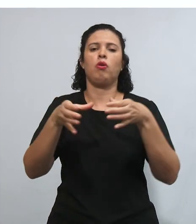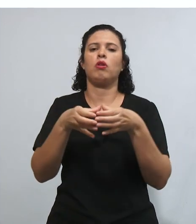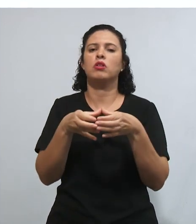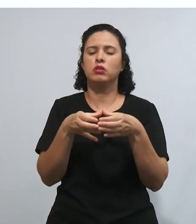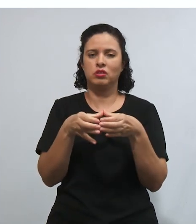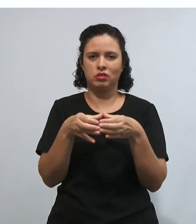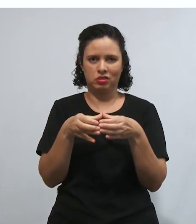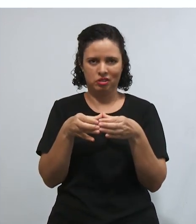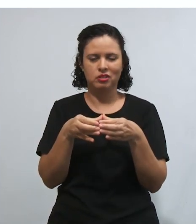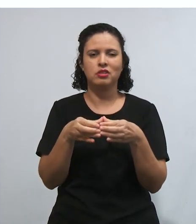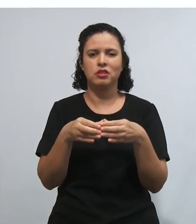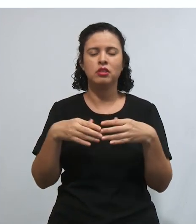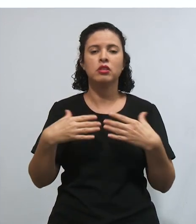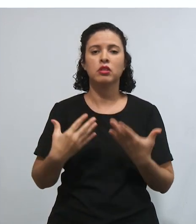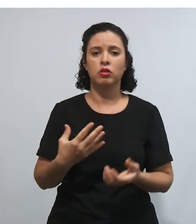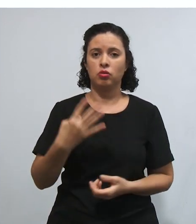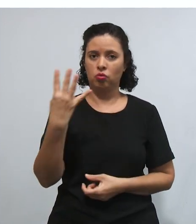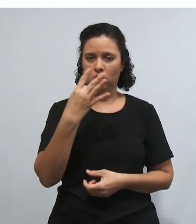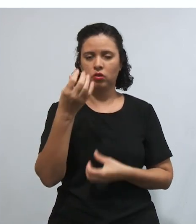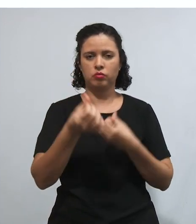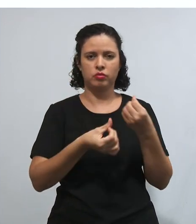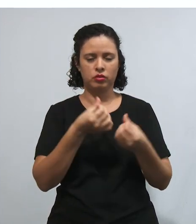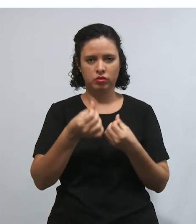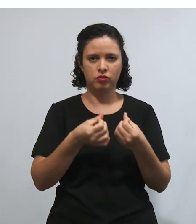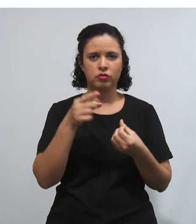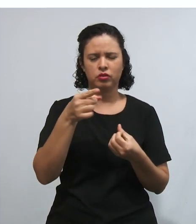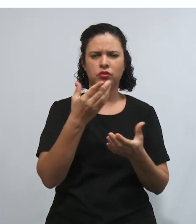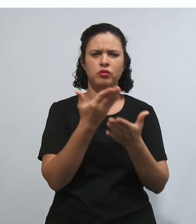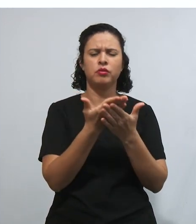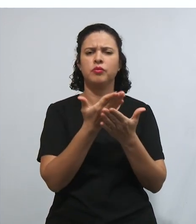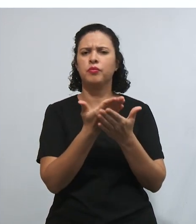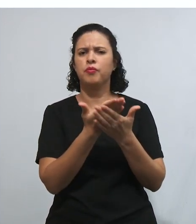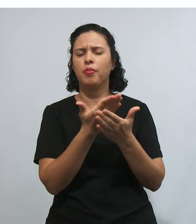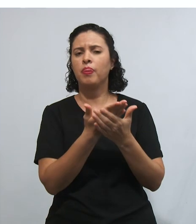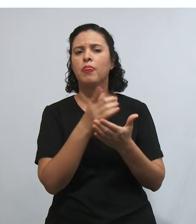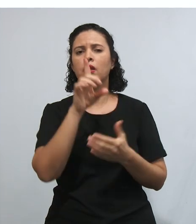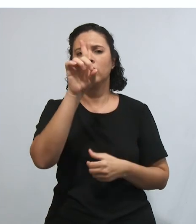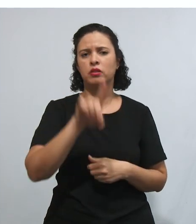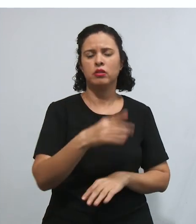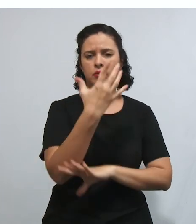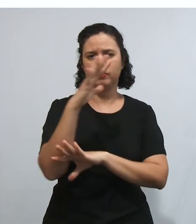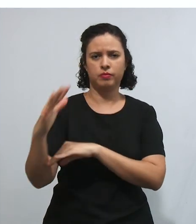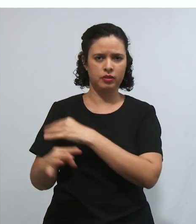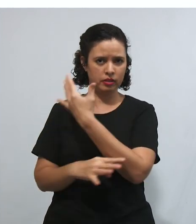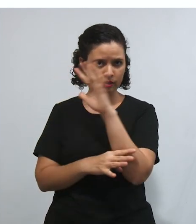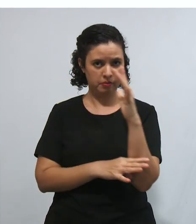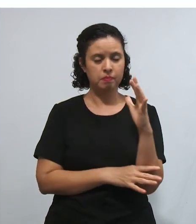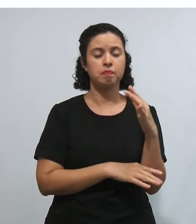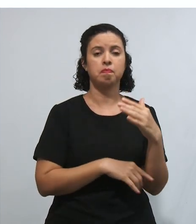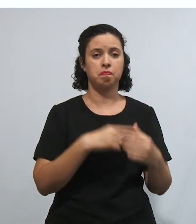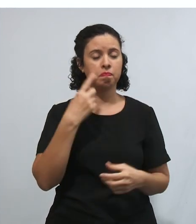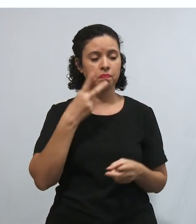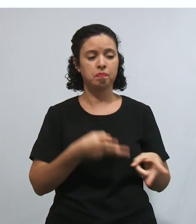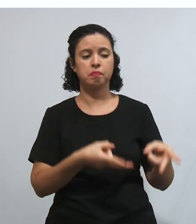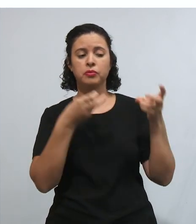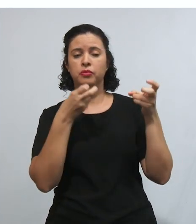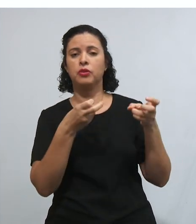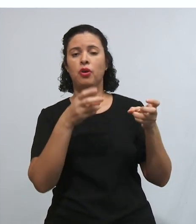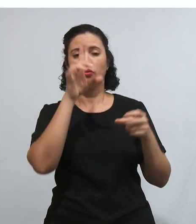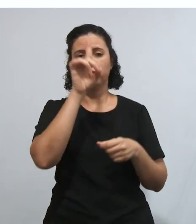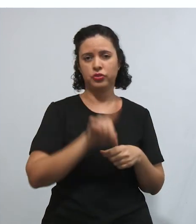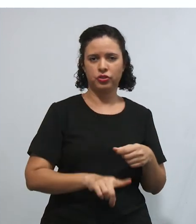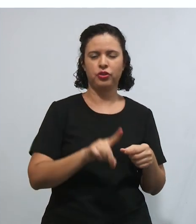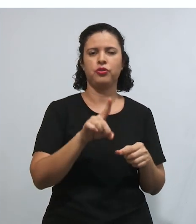Lá no quarto período, vocês terão, por exemplo, lá, o estudo do direito ambiental. E aí vocês vão ver que o direito ambiental